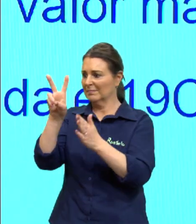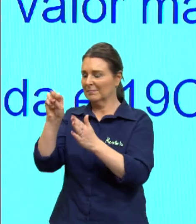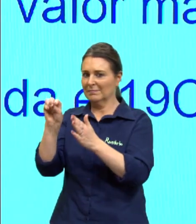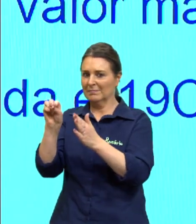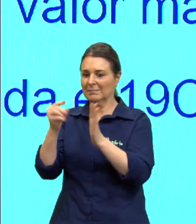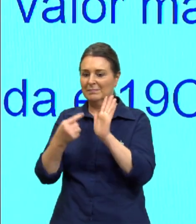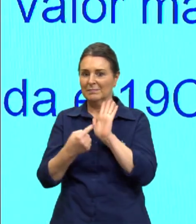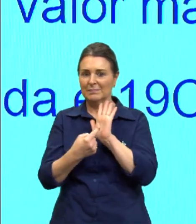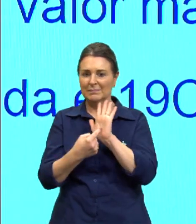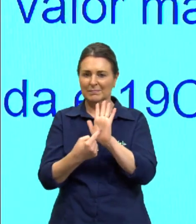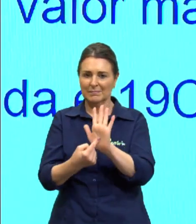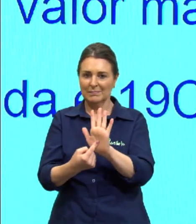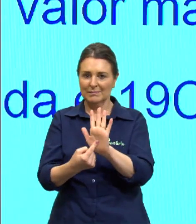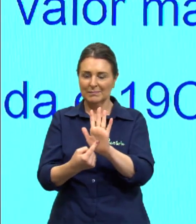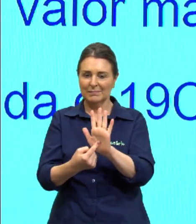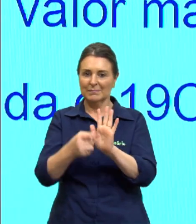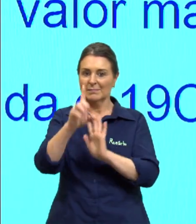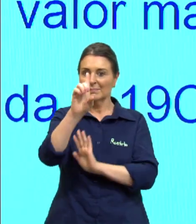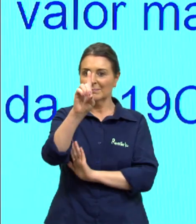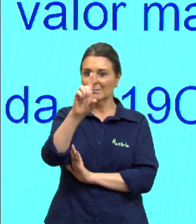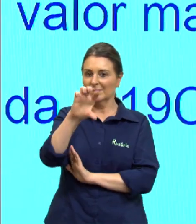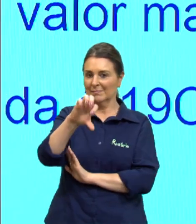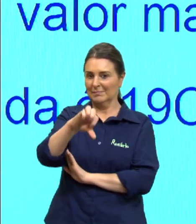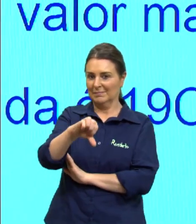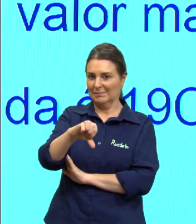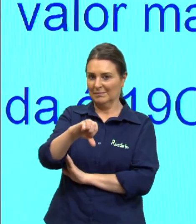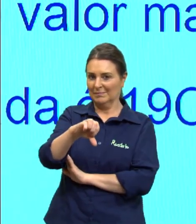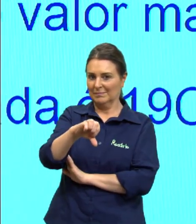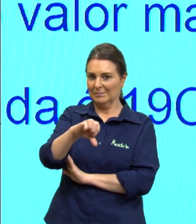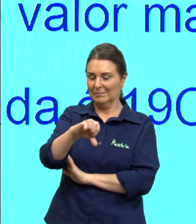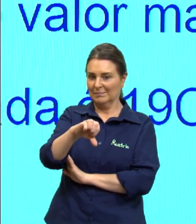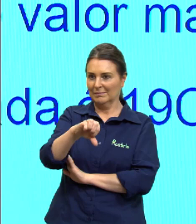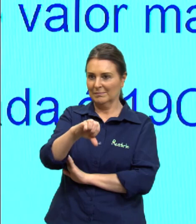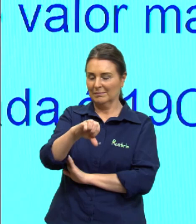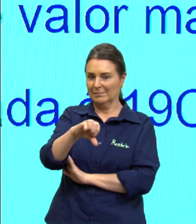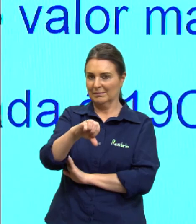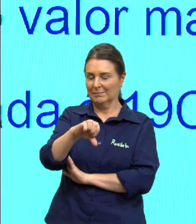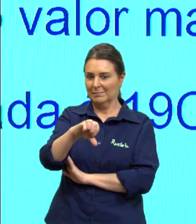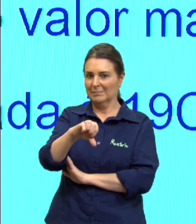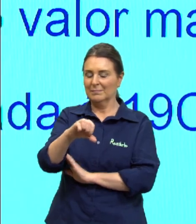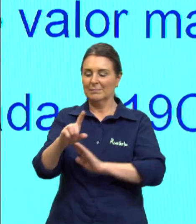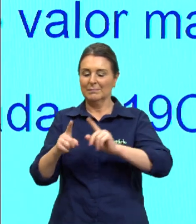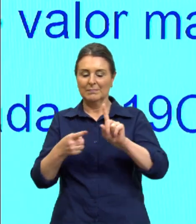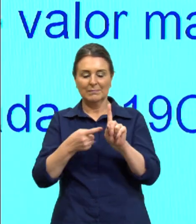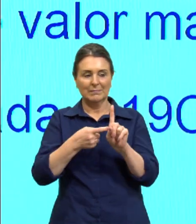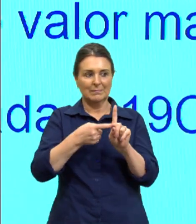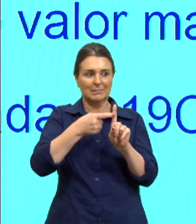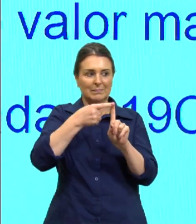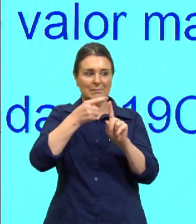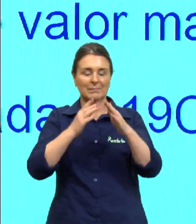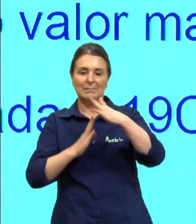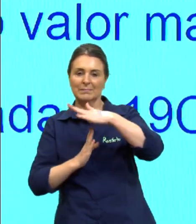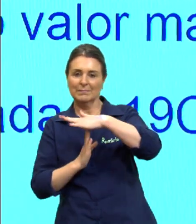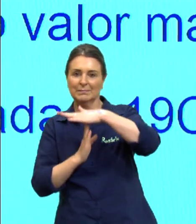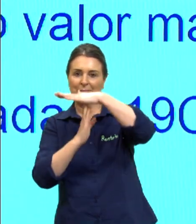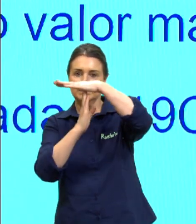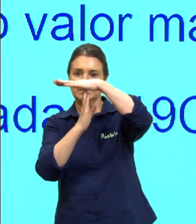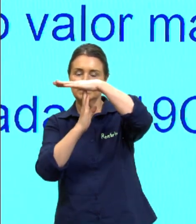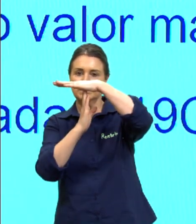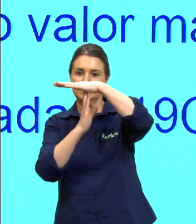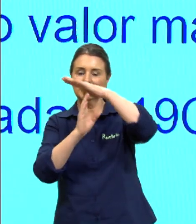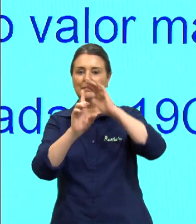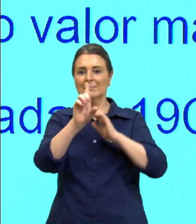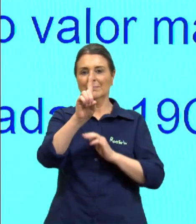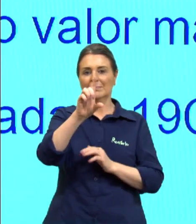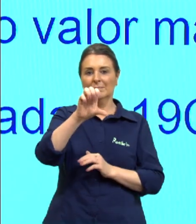está indicado aqui em 19 certo? então a temperatura máxima registrada é